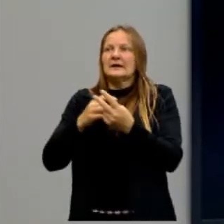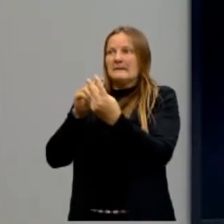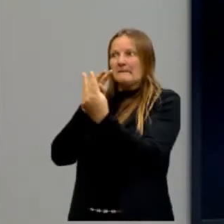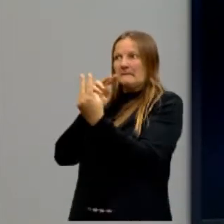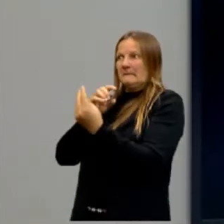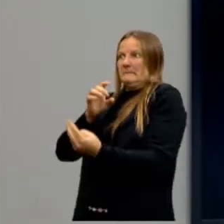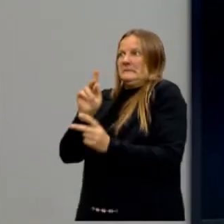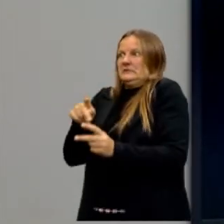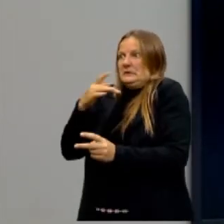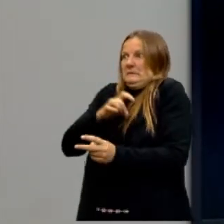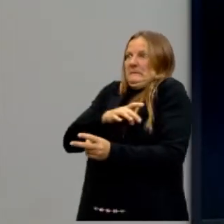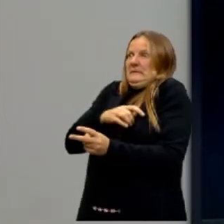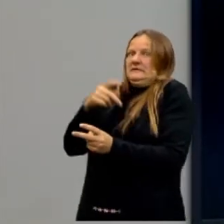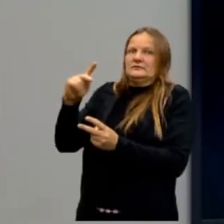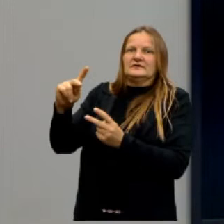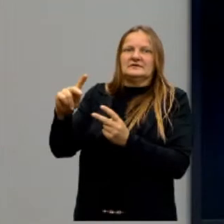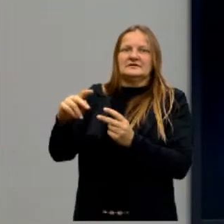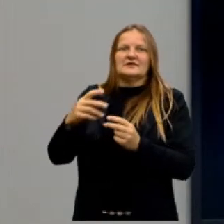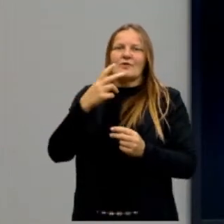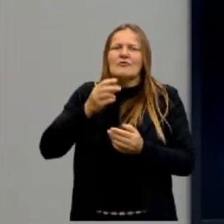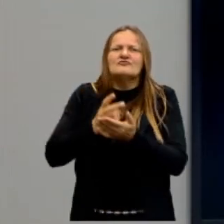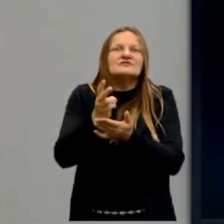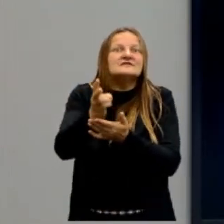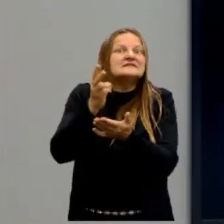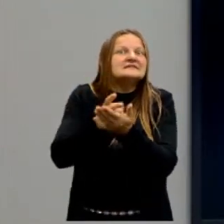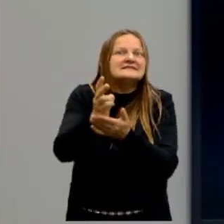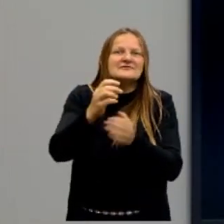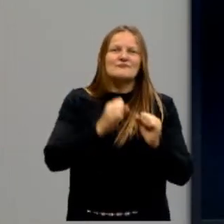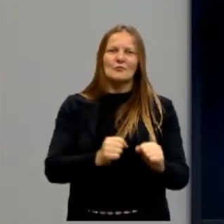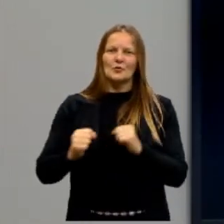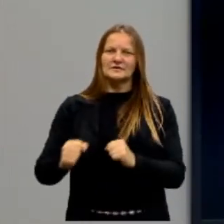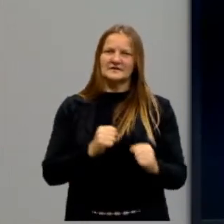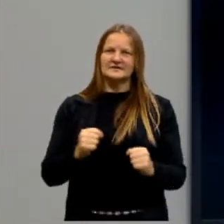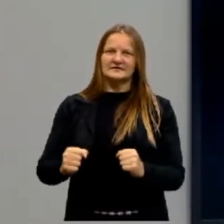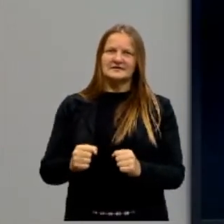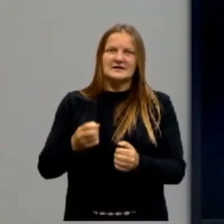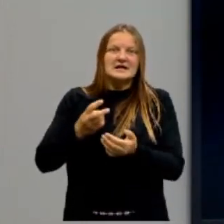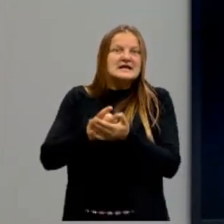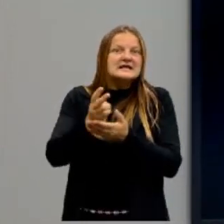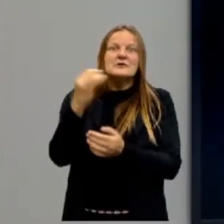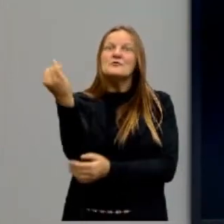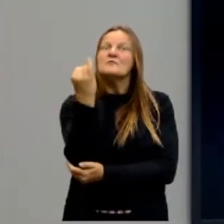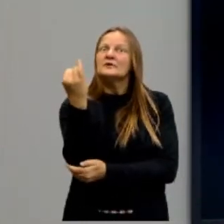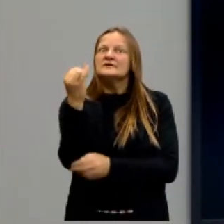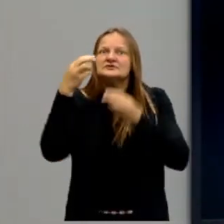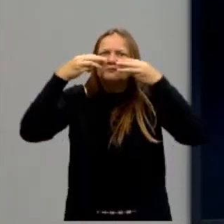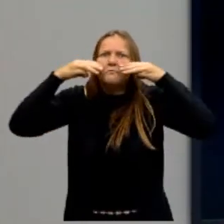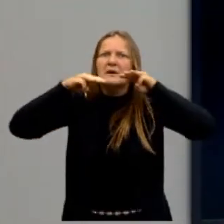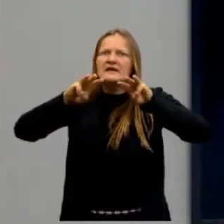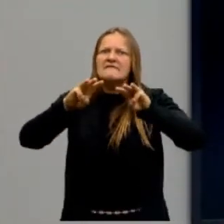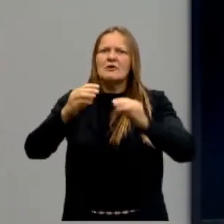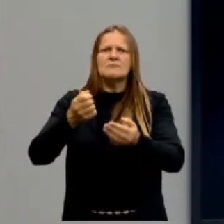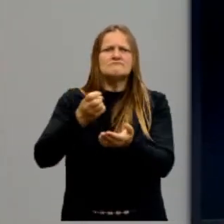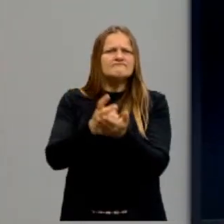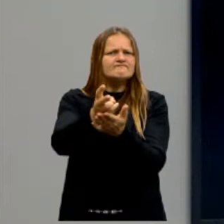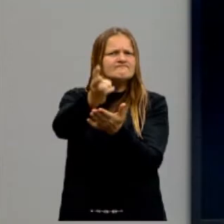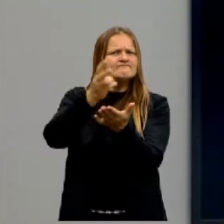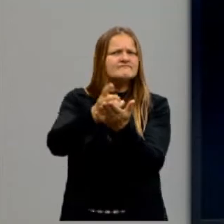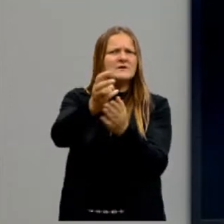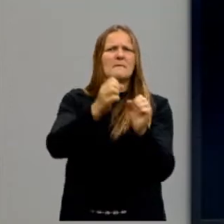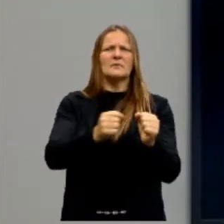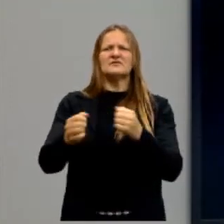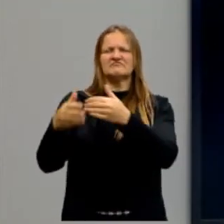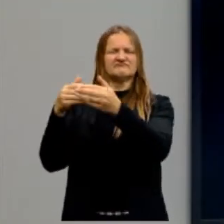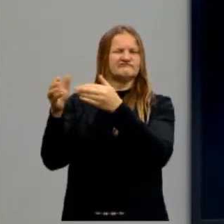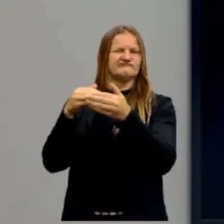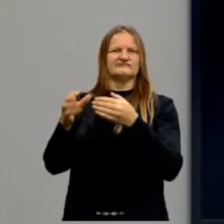e as ações? Isso não é importante. O importante é manter-se no poder. O que você vai fazer para ficar